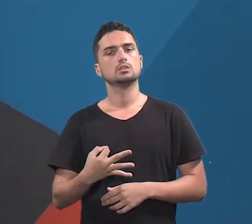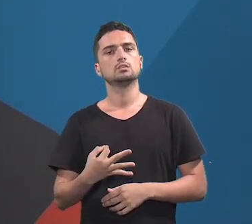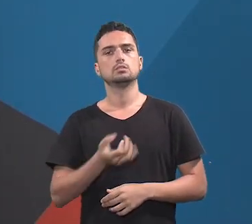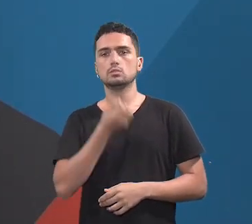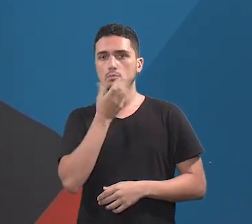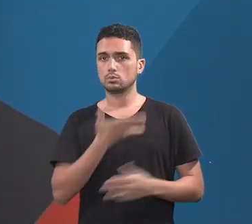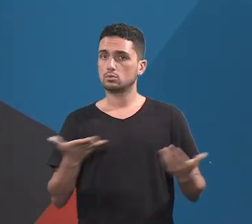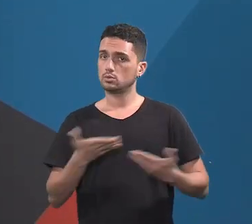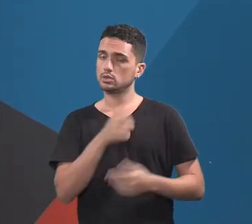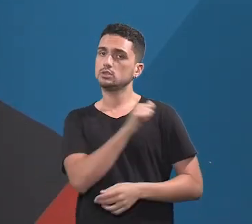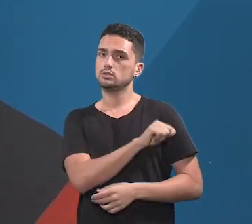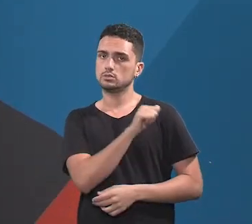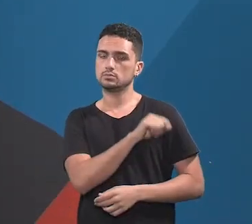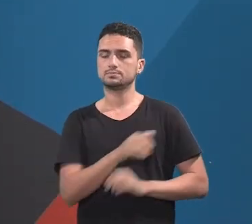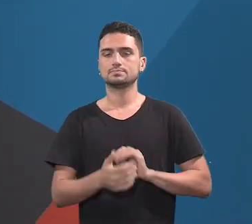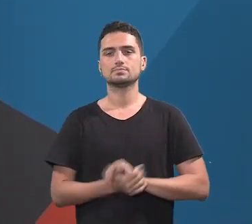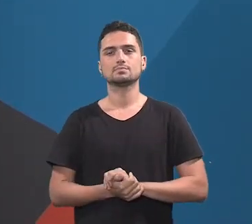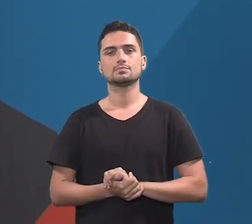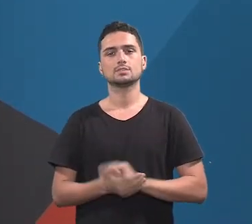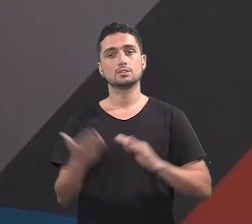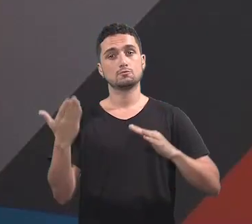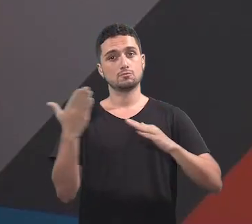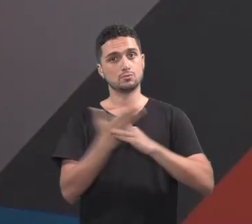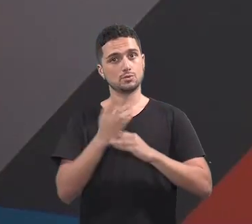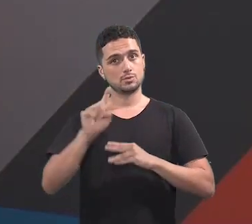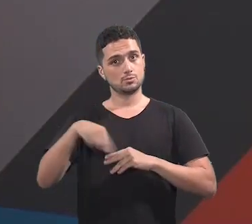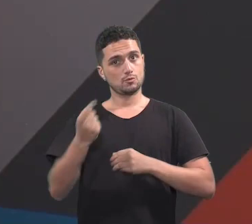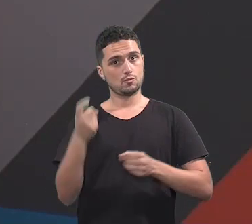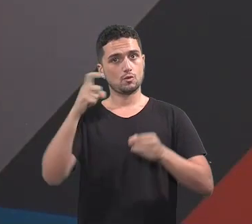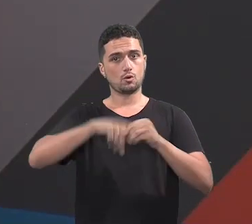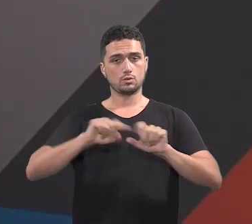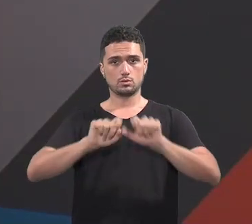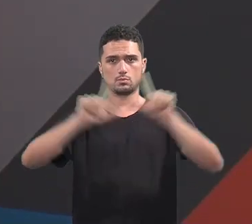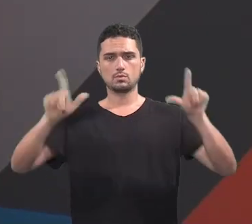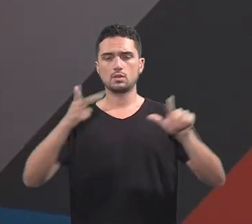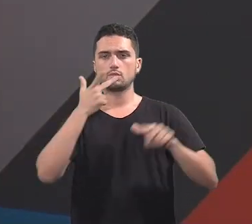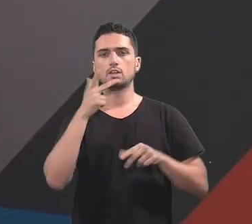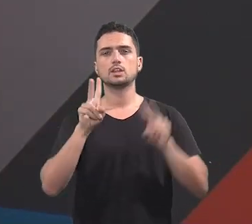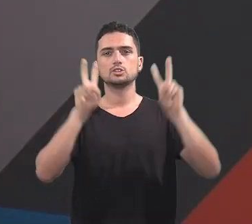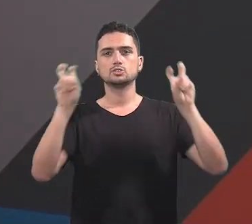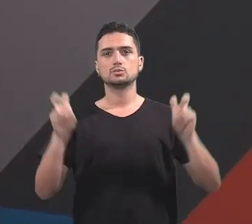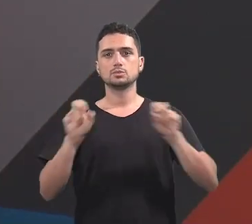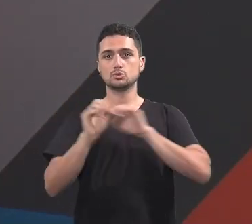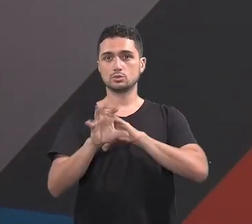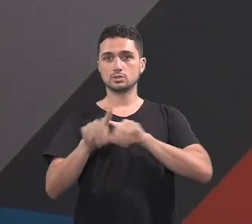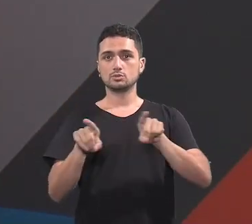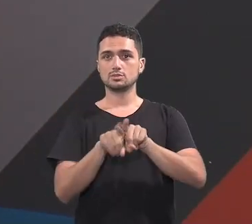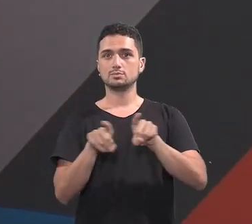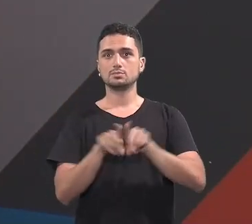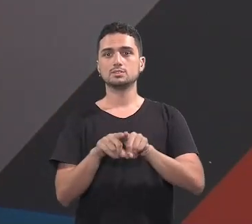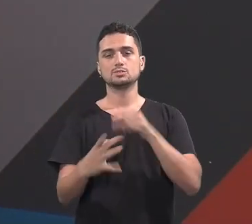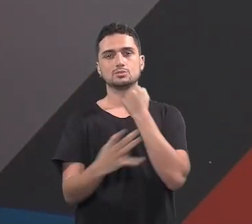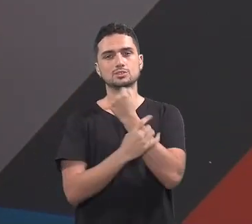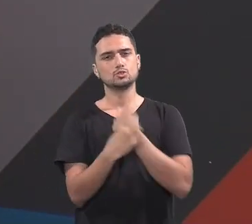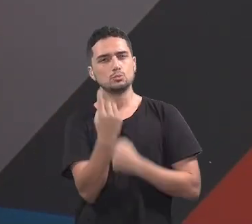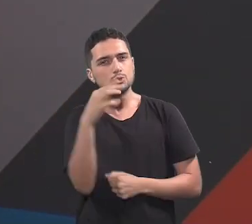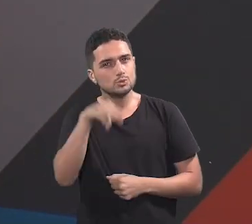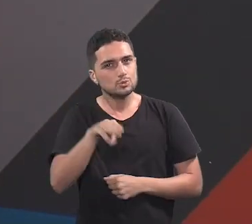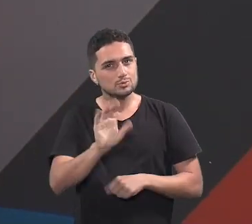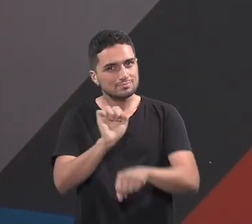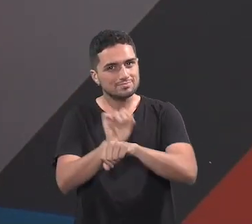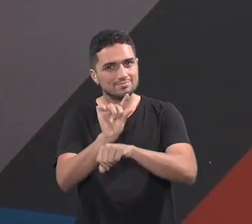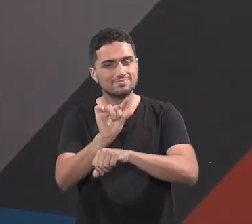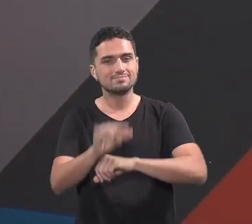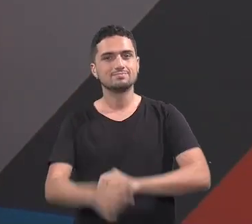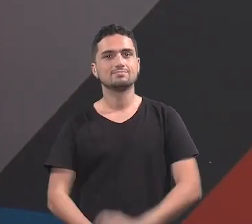percutindo bem hoje no estado do Rio de Janeiro. No próximo bloco, nós conversamos sobre educação e segurança. É só um minutinho,